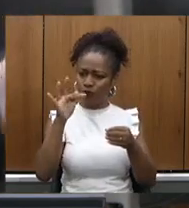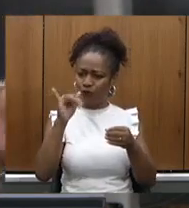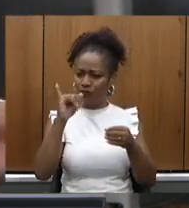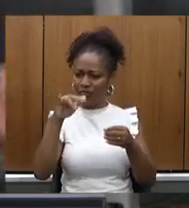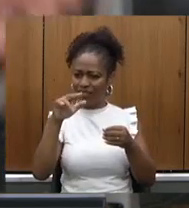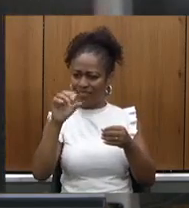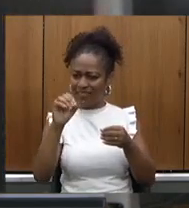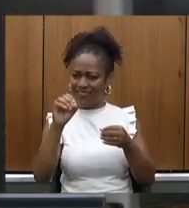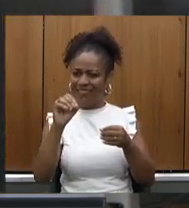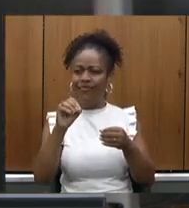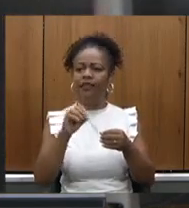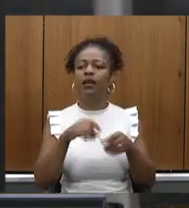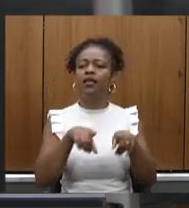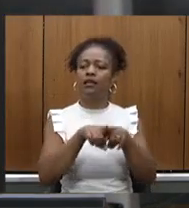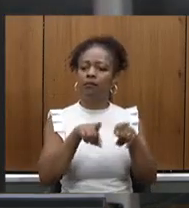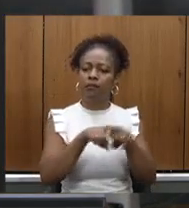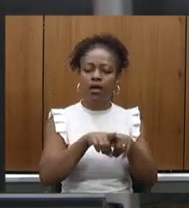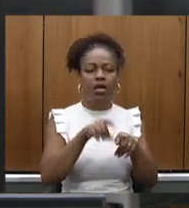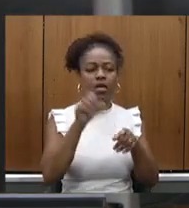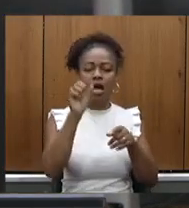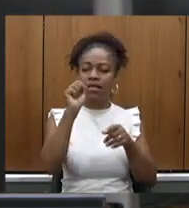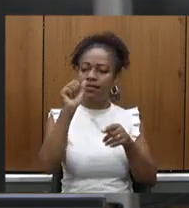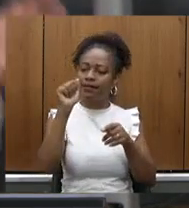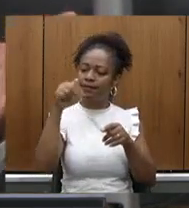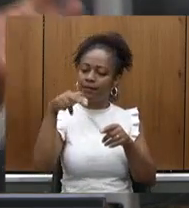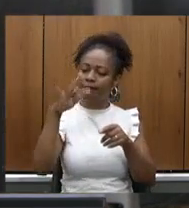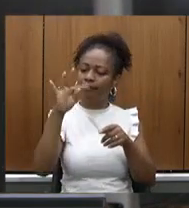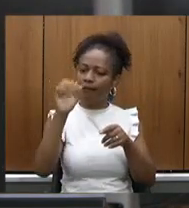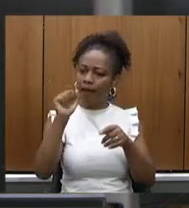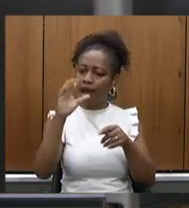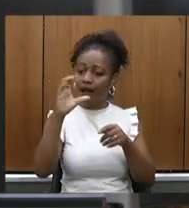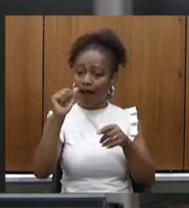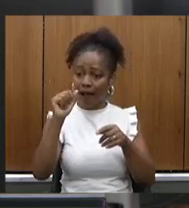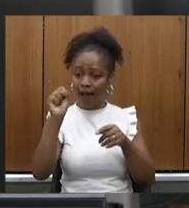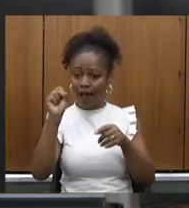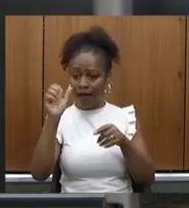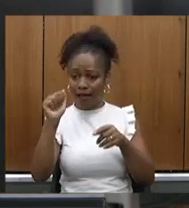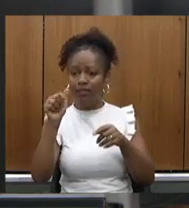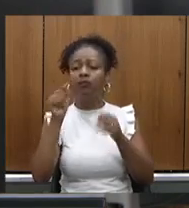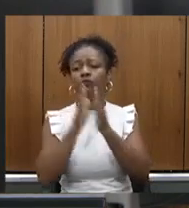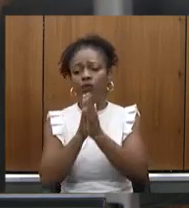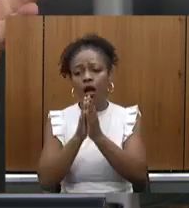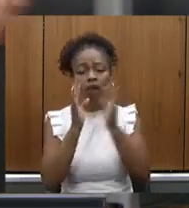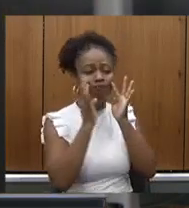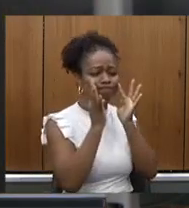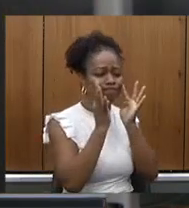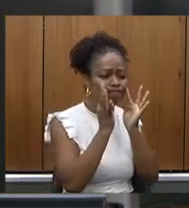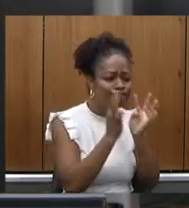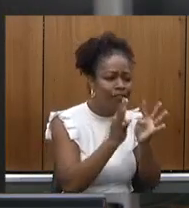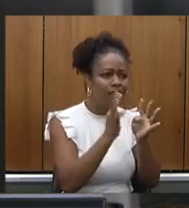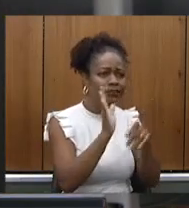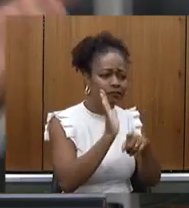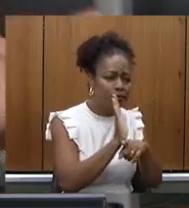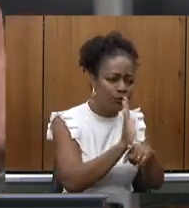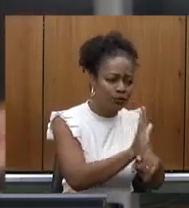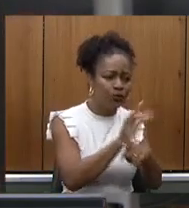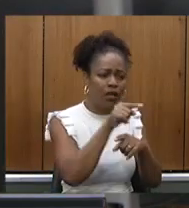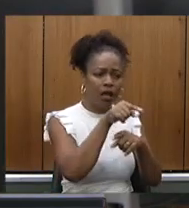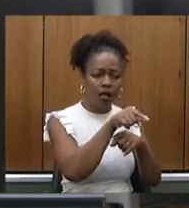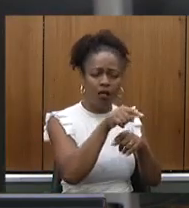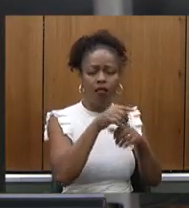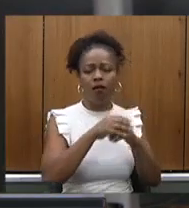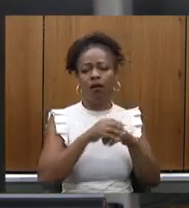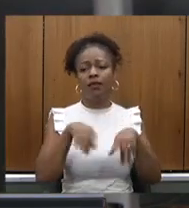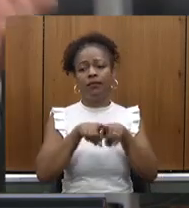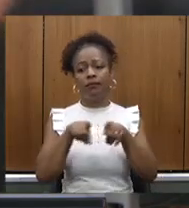o seu olhar para a nossa santa casa de Ouro Fino que precisa de atenção também especial de vossa excelência do nosso governador